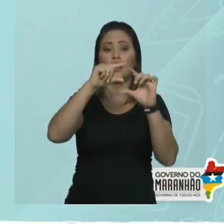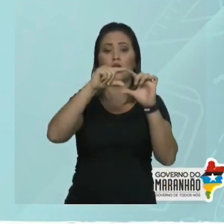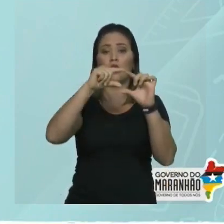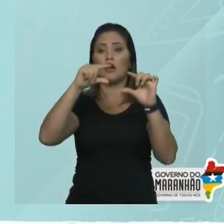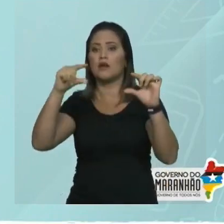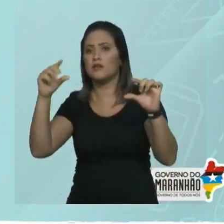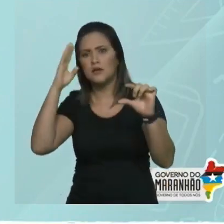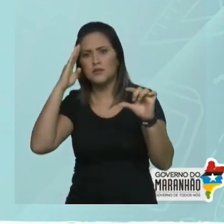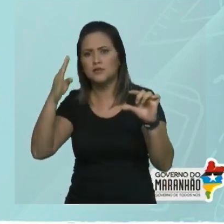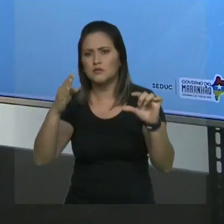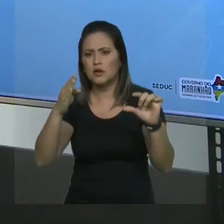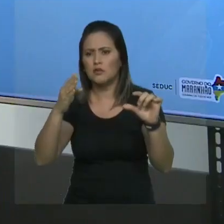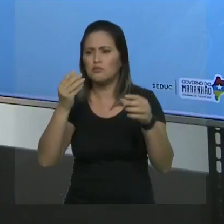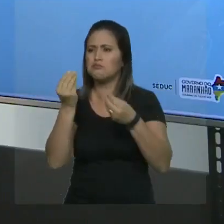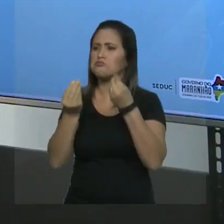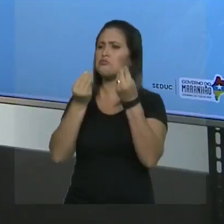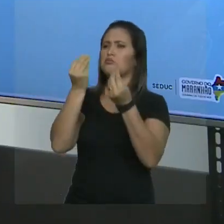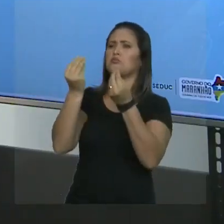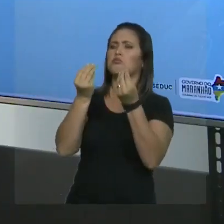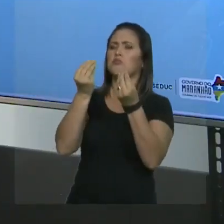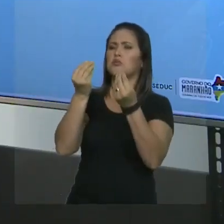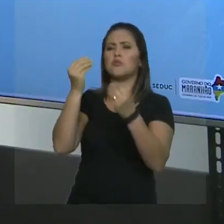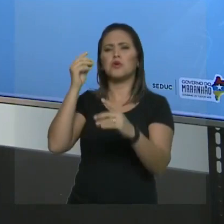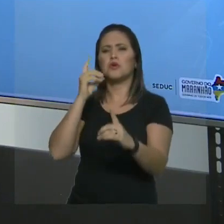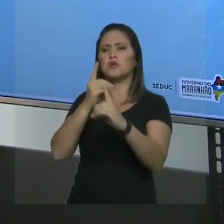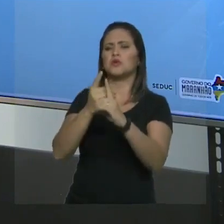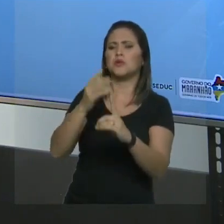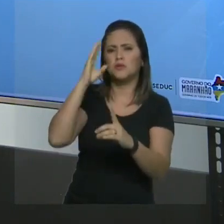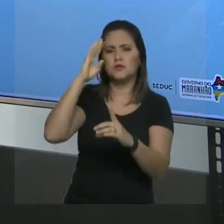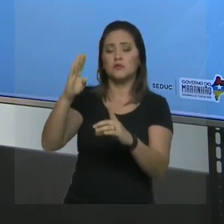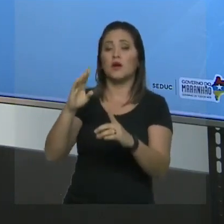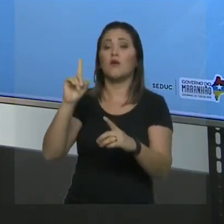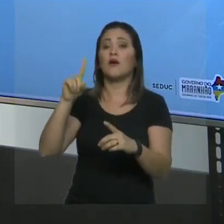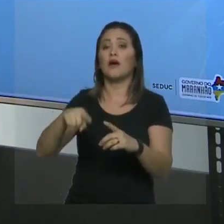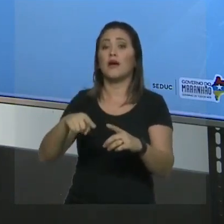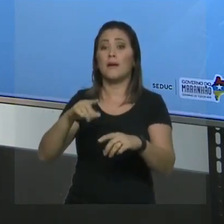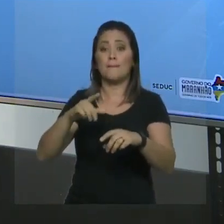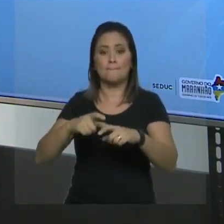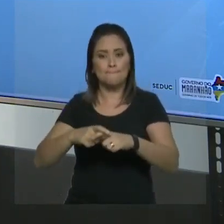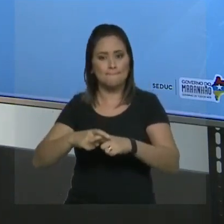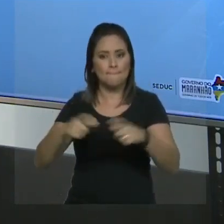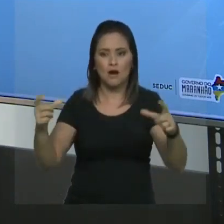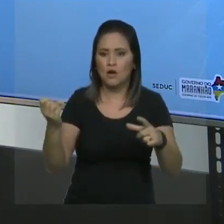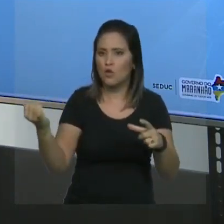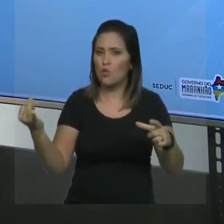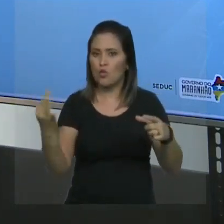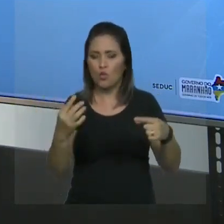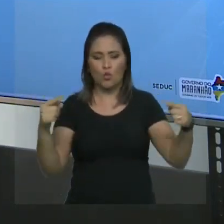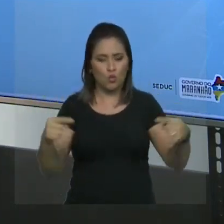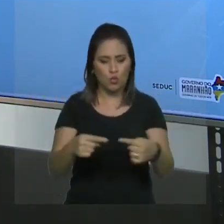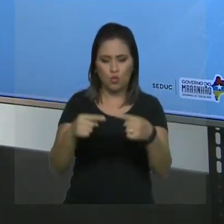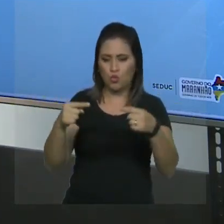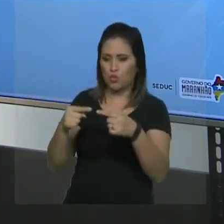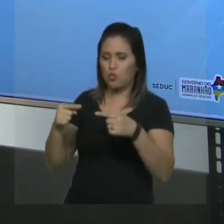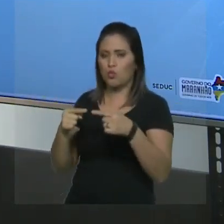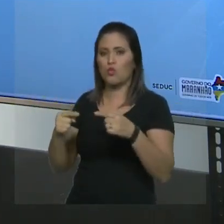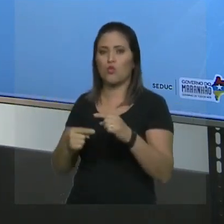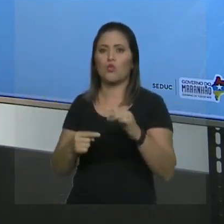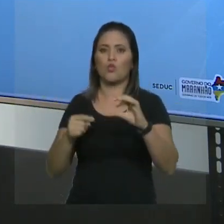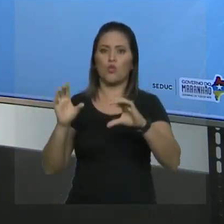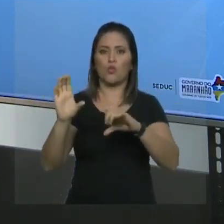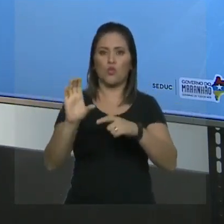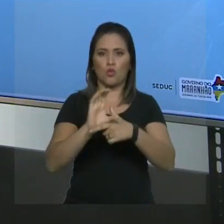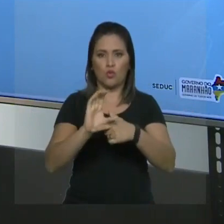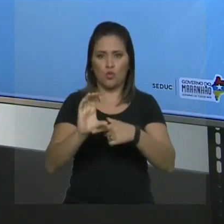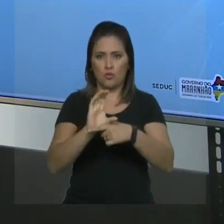maior sequência de carbono. Tudo bem? Então, olhando essa cadeia, vamos contar? Um, dois, três, quatro, cinco, seis. Um, dois, três, quatro,